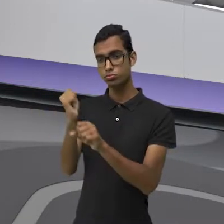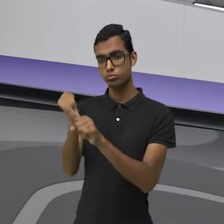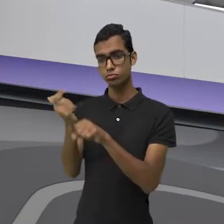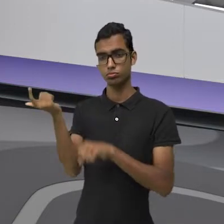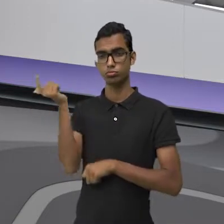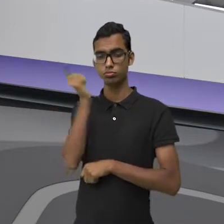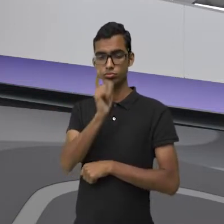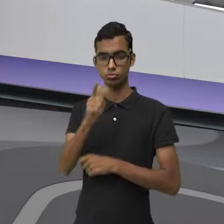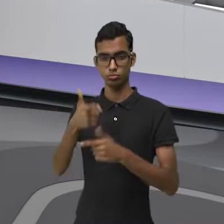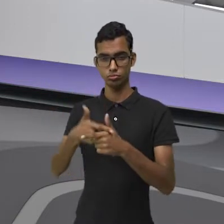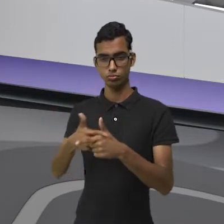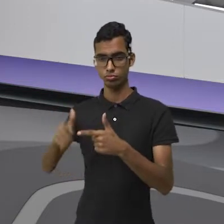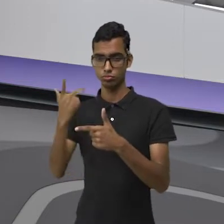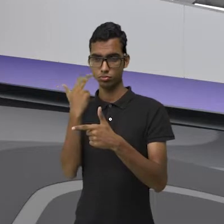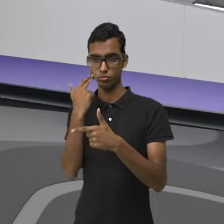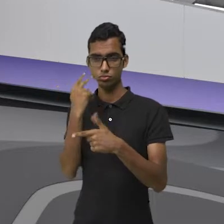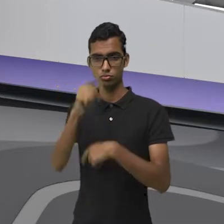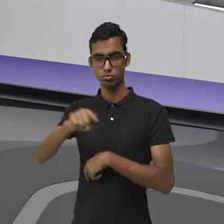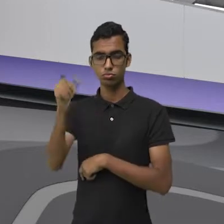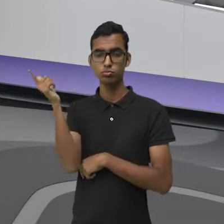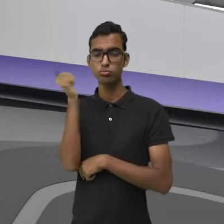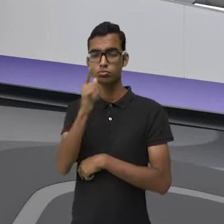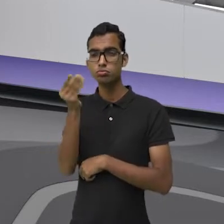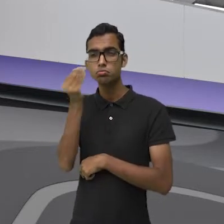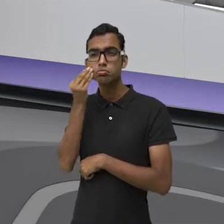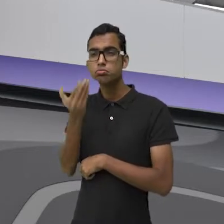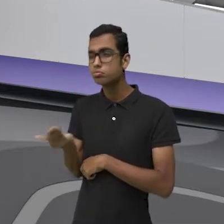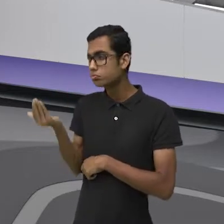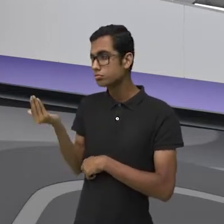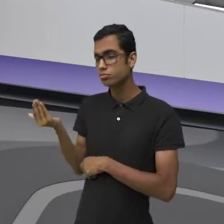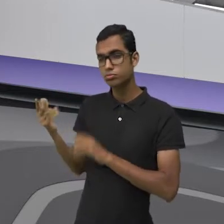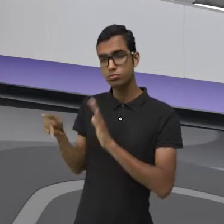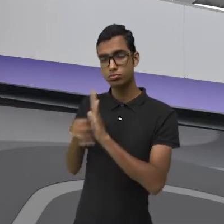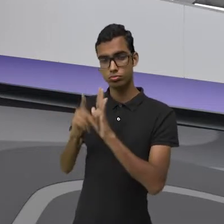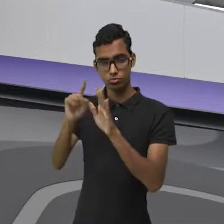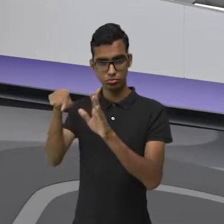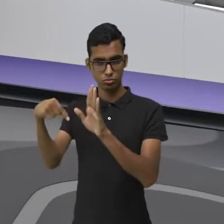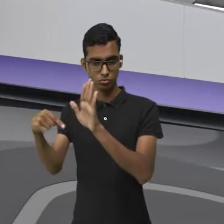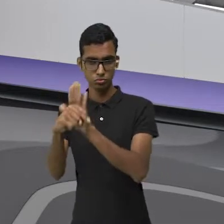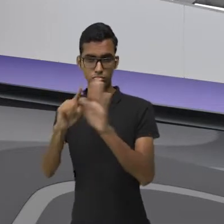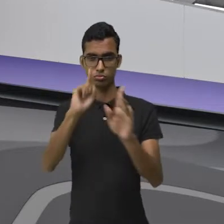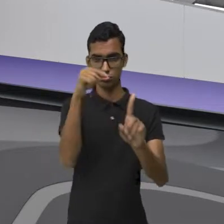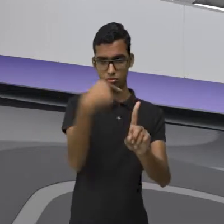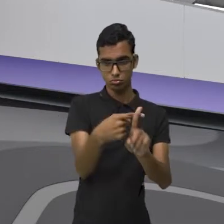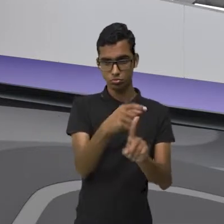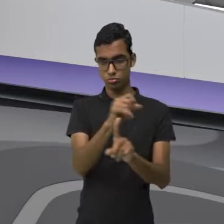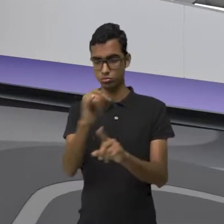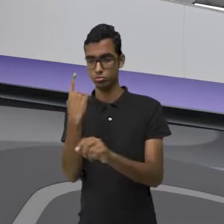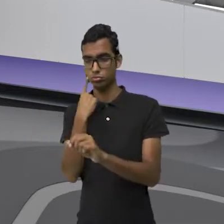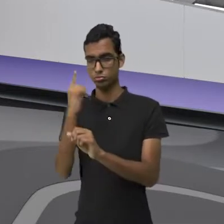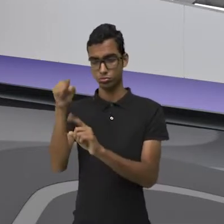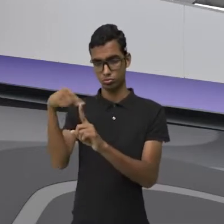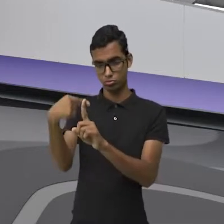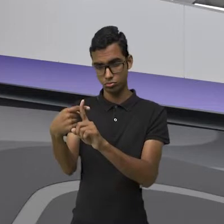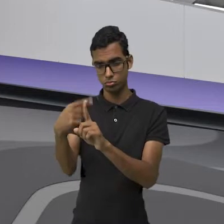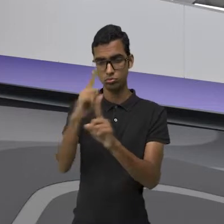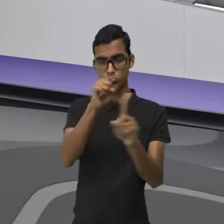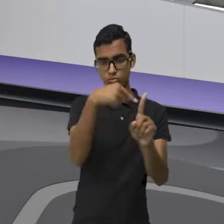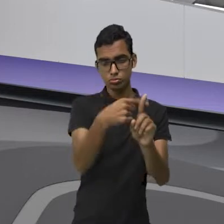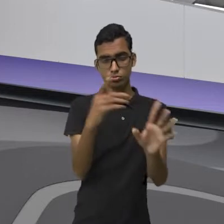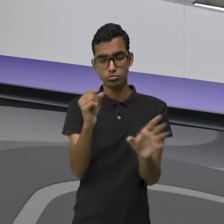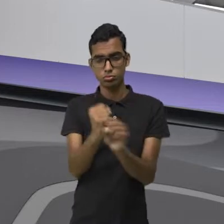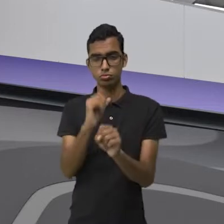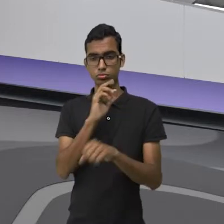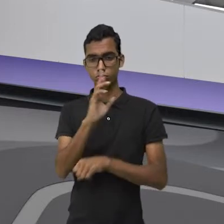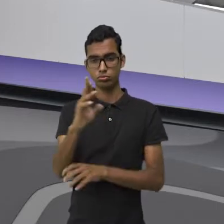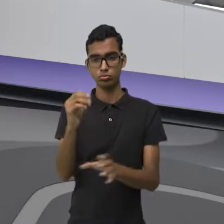conta de divisão normalmente e você deverá observar os sinais. Se os sinais forem positivos, o teu